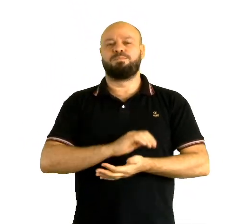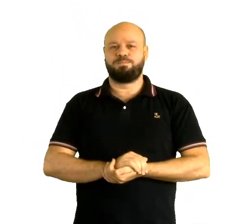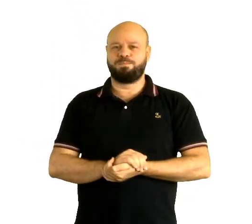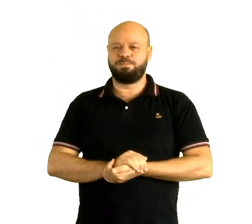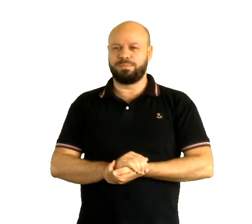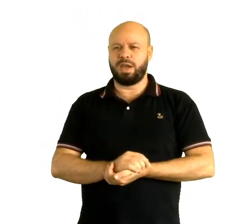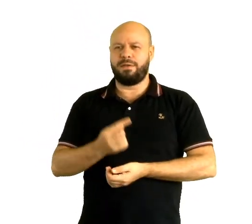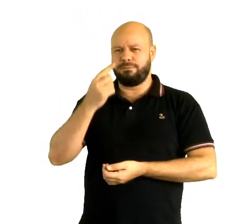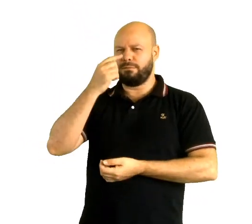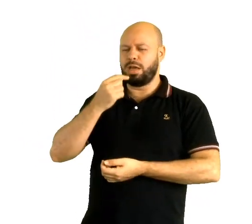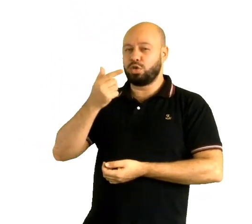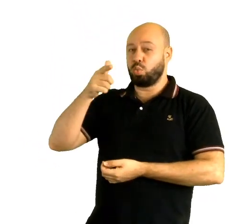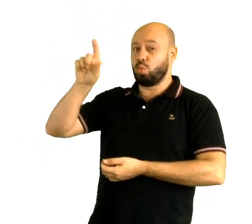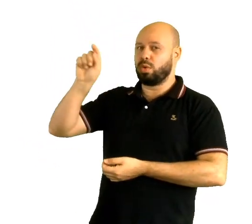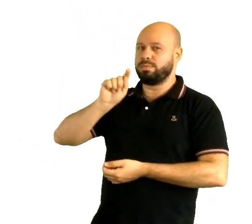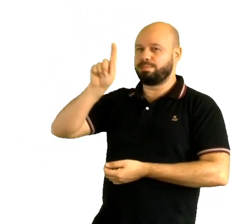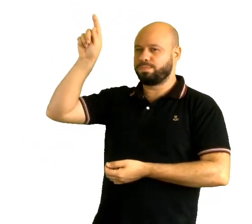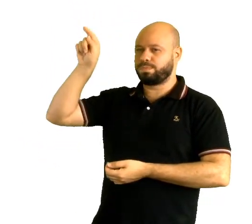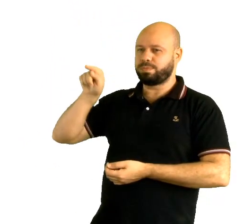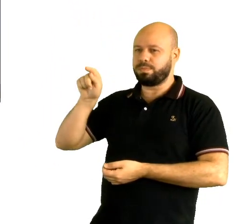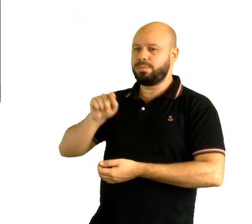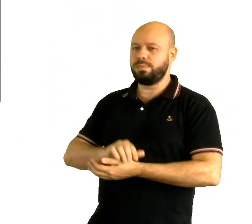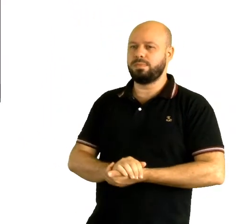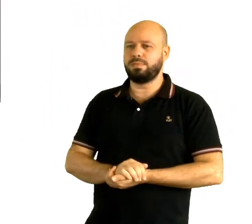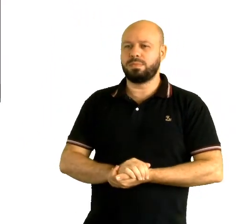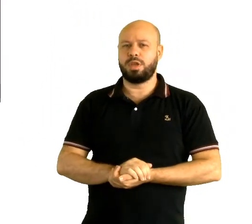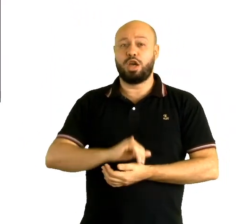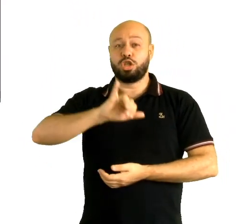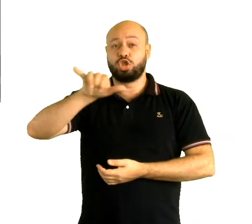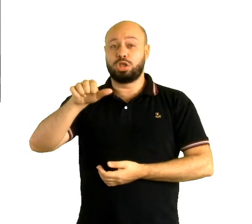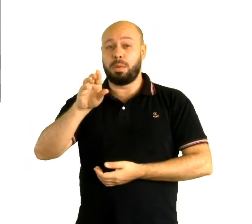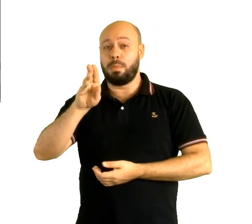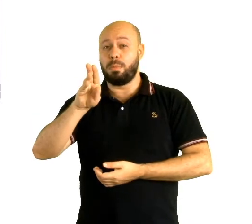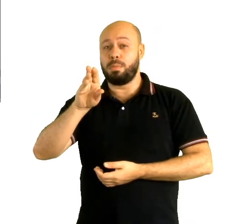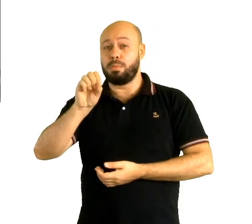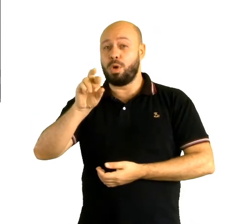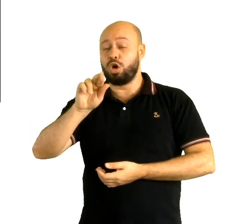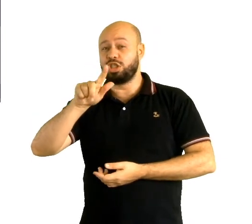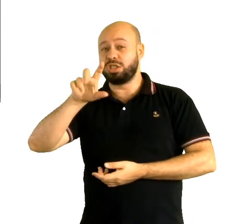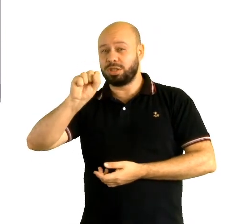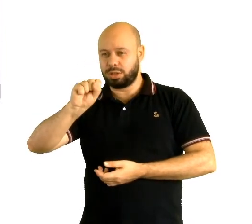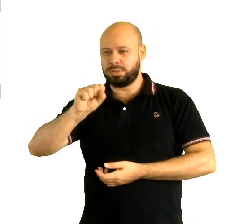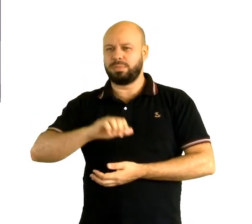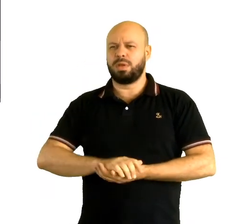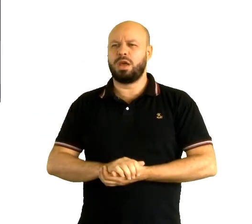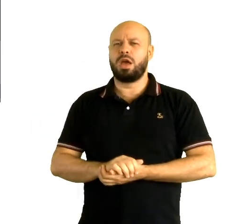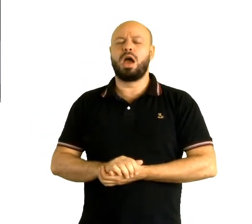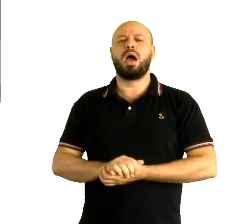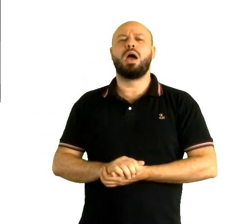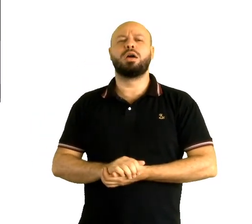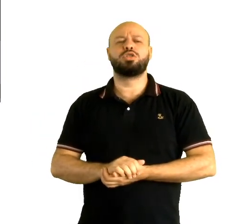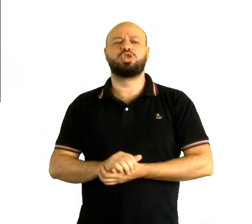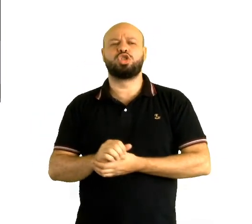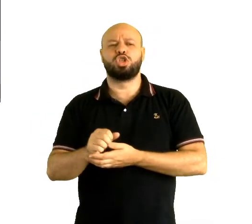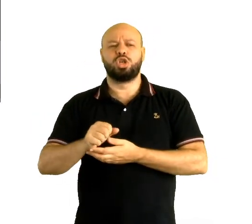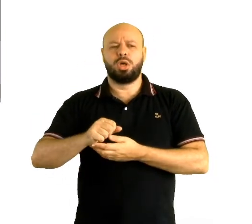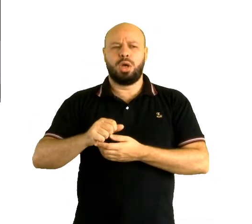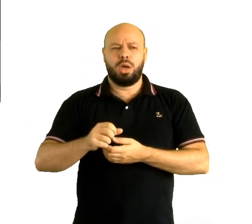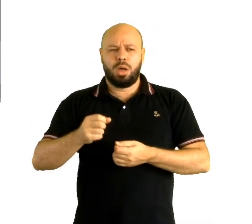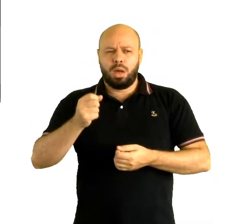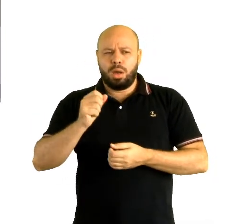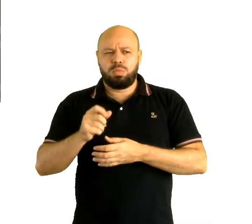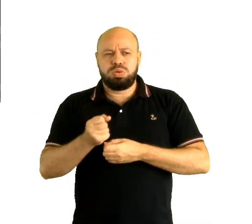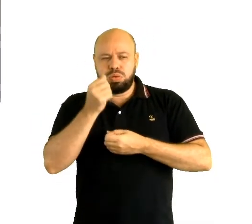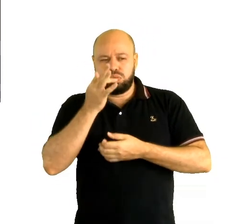essa outra obra de xilografia de J. Borges. Chama-se O Plantio de Girassol. Observa os